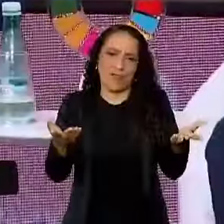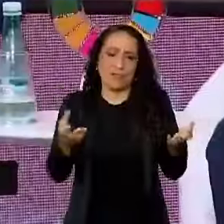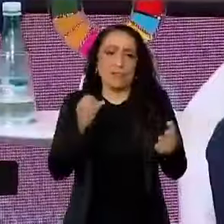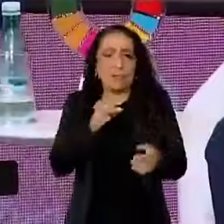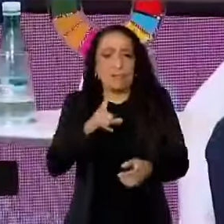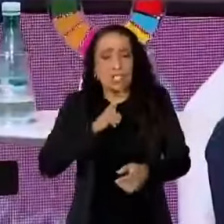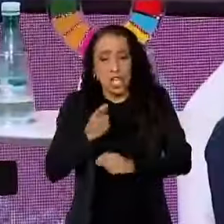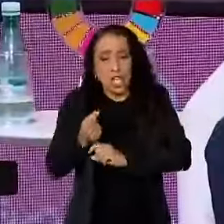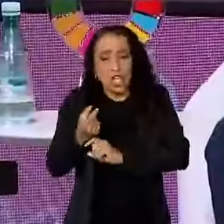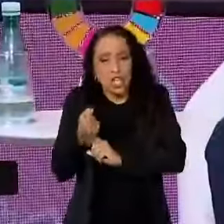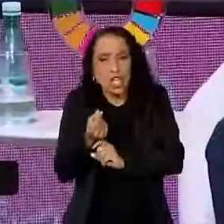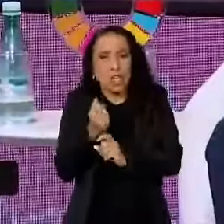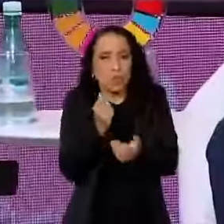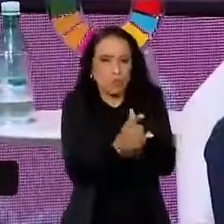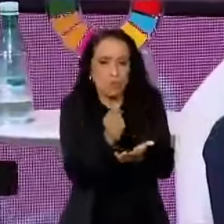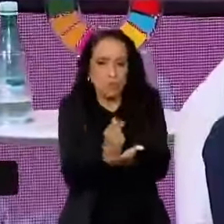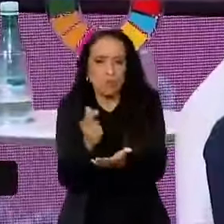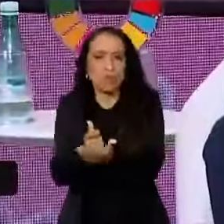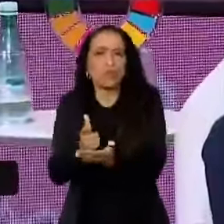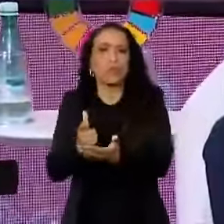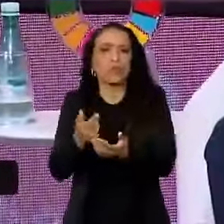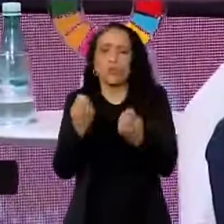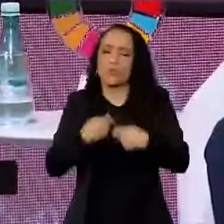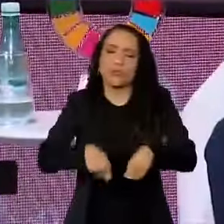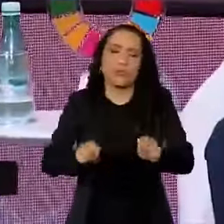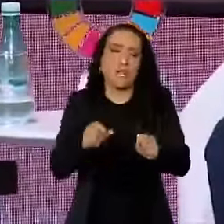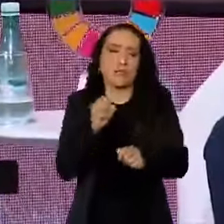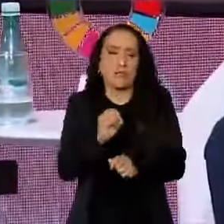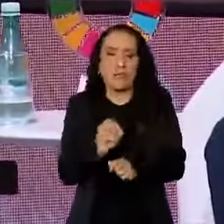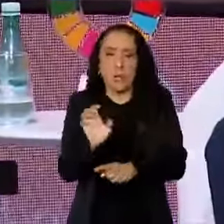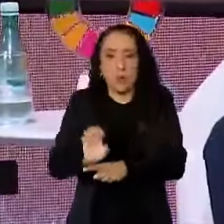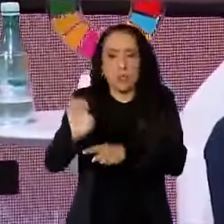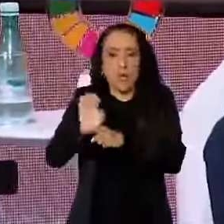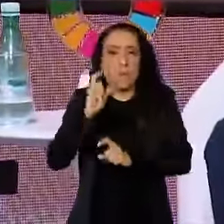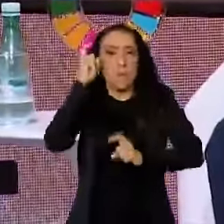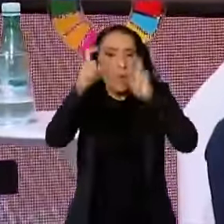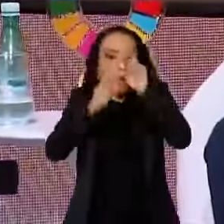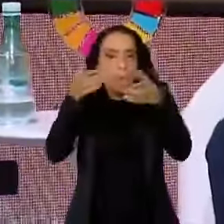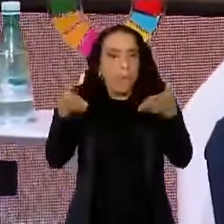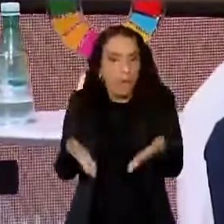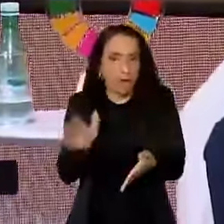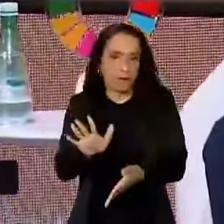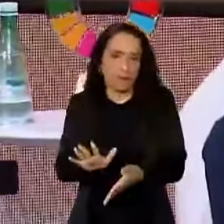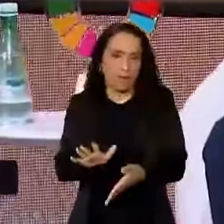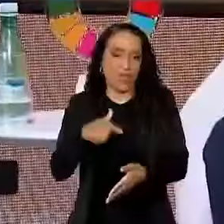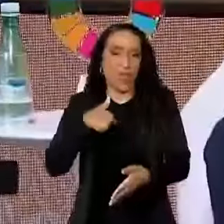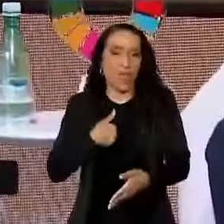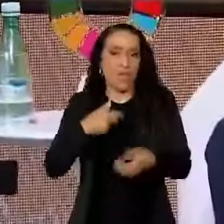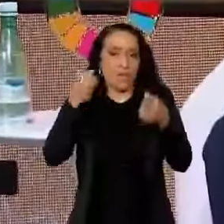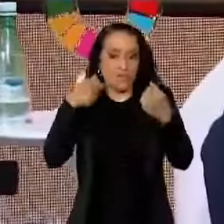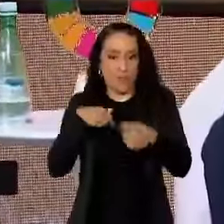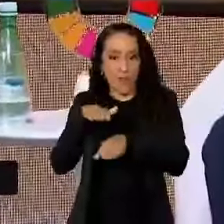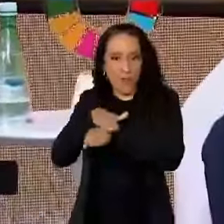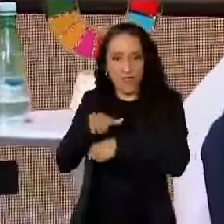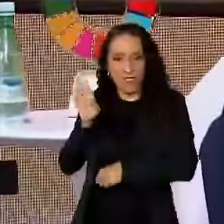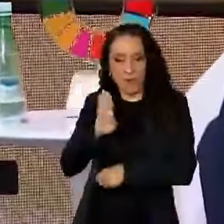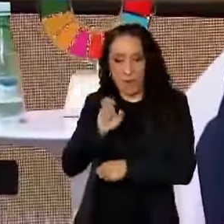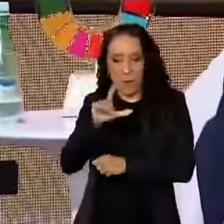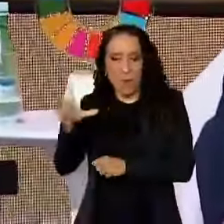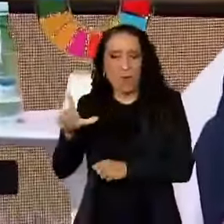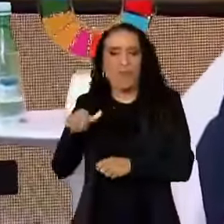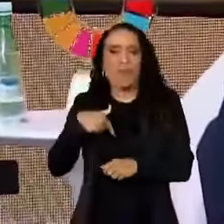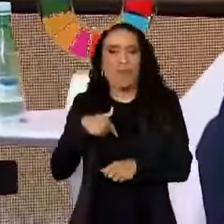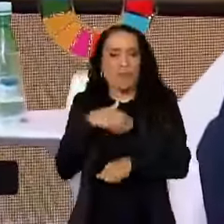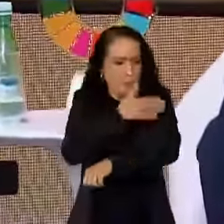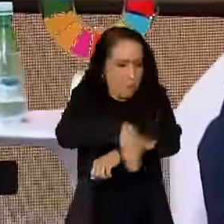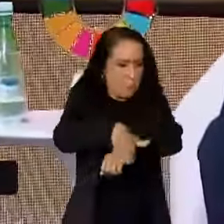houvesse dinheiro para o consumo, não precisaria se houvesse o Estado preocupado com isso. Eu estava dizendo ao Big Gates, eu passei numa avenida